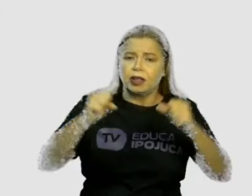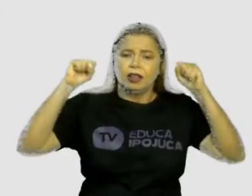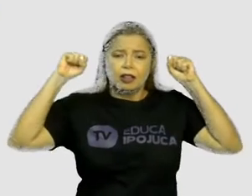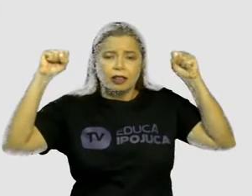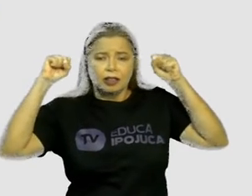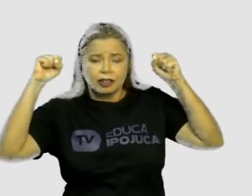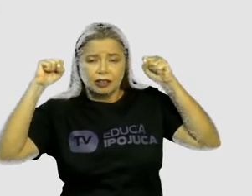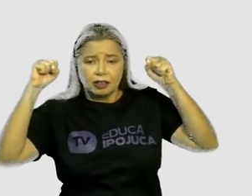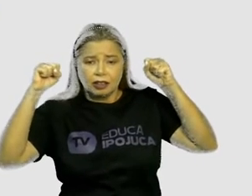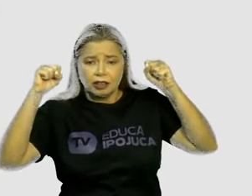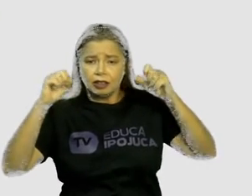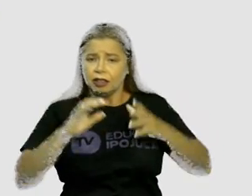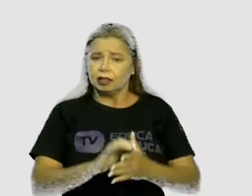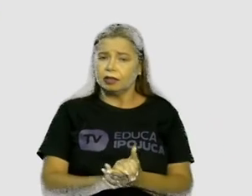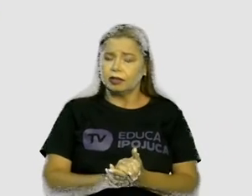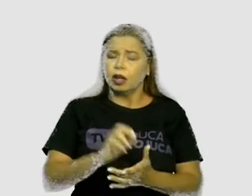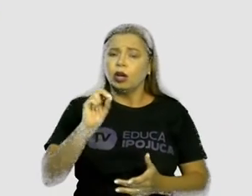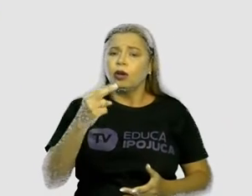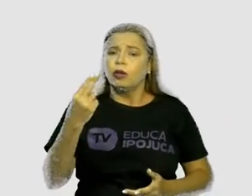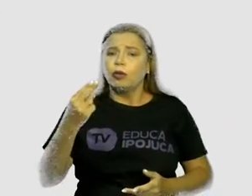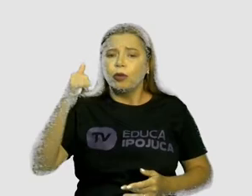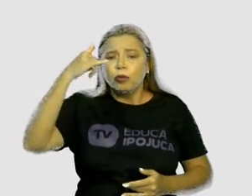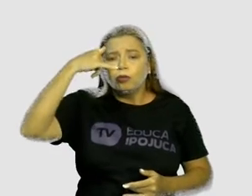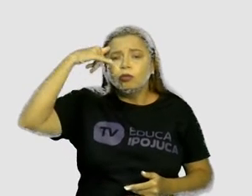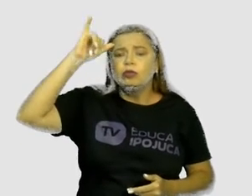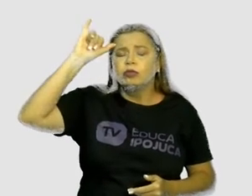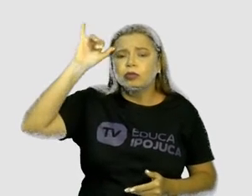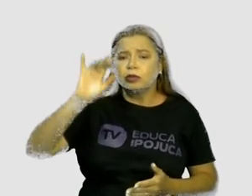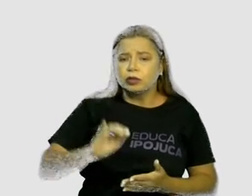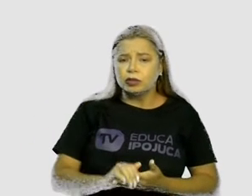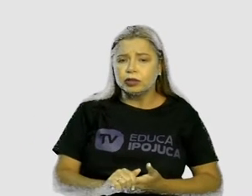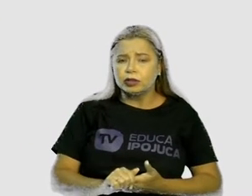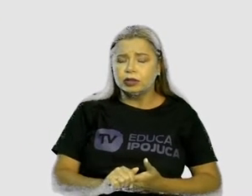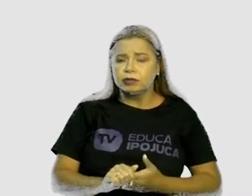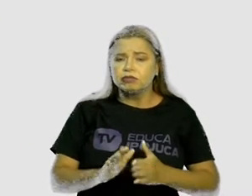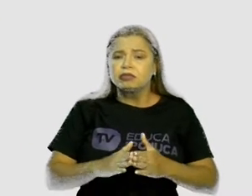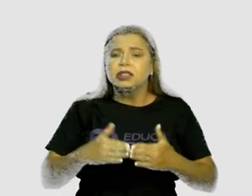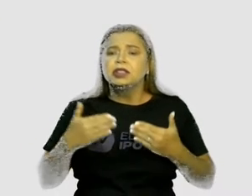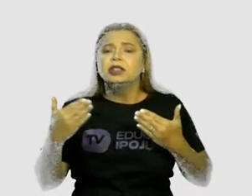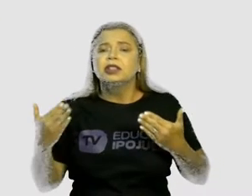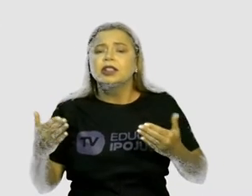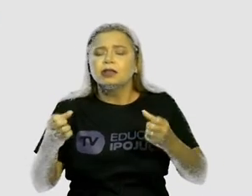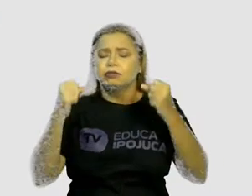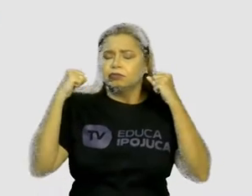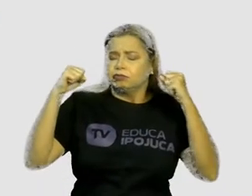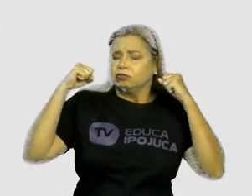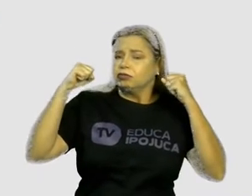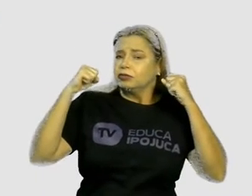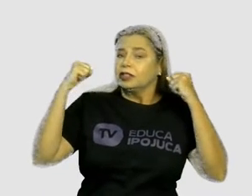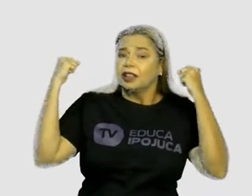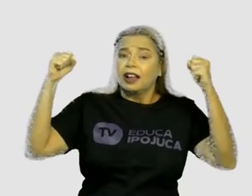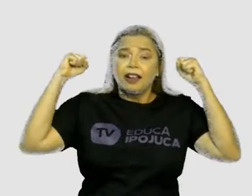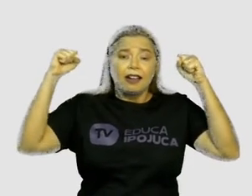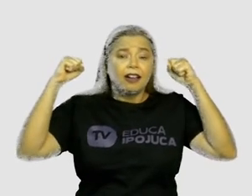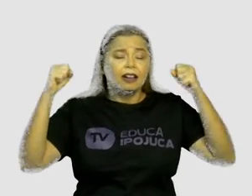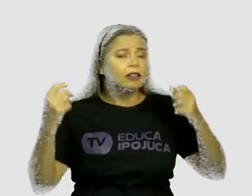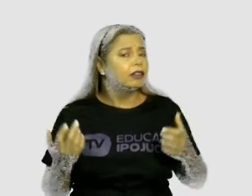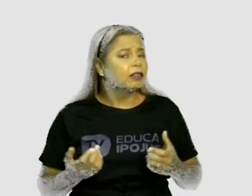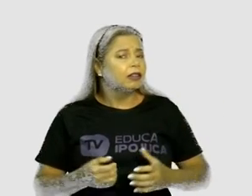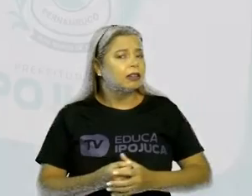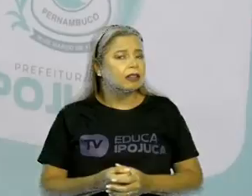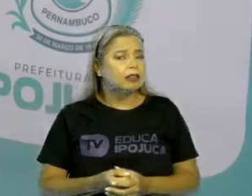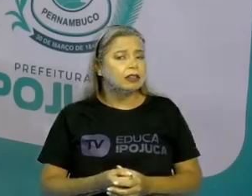formigas, vocês acham que quem vence essa briga? Quem teria mais chances de vencer essa batalha? O que é que vocês acham?